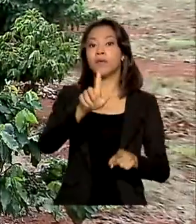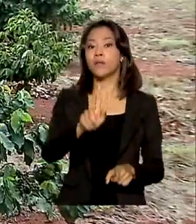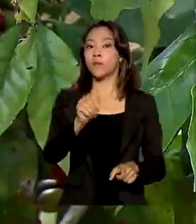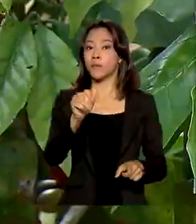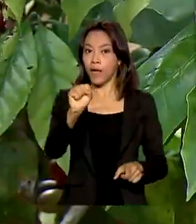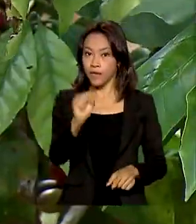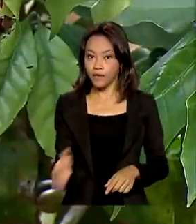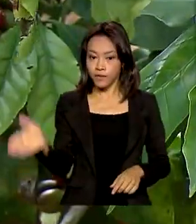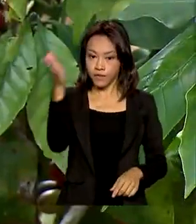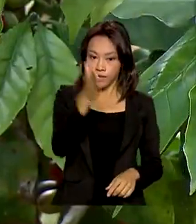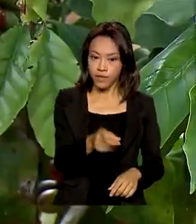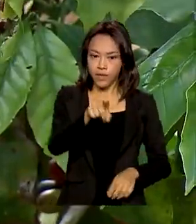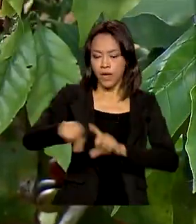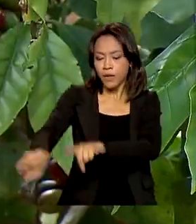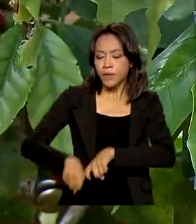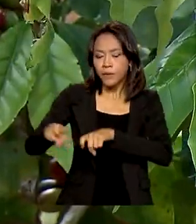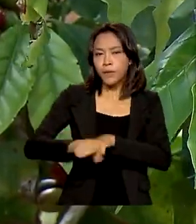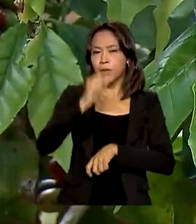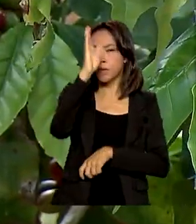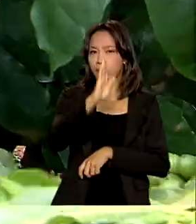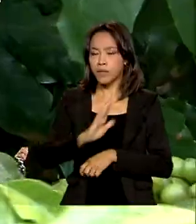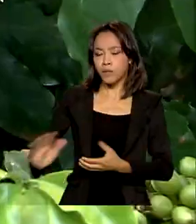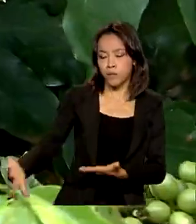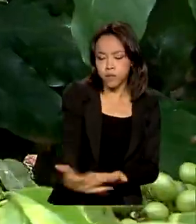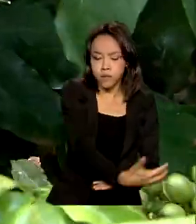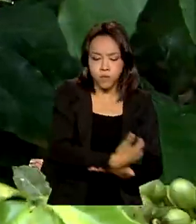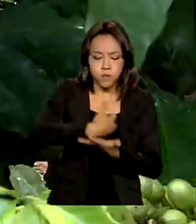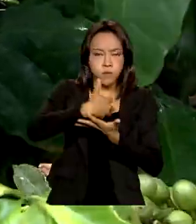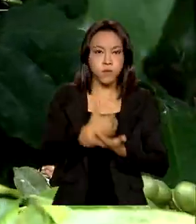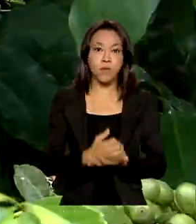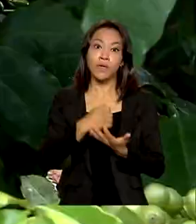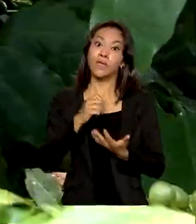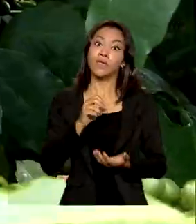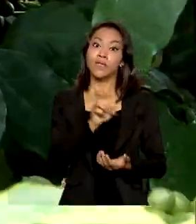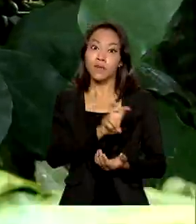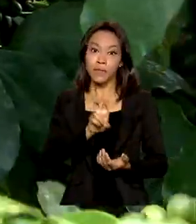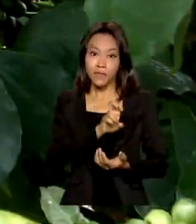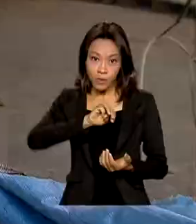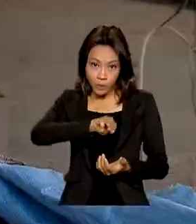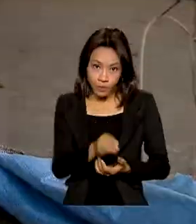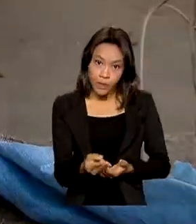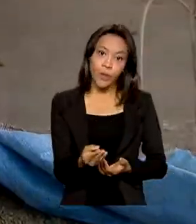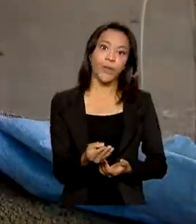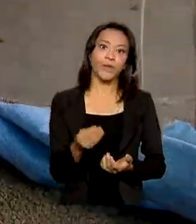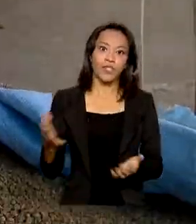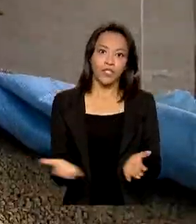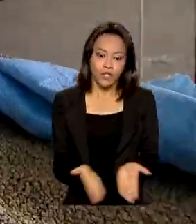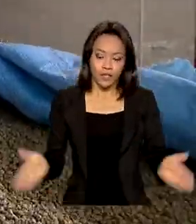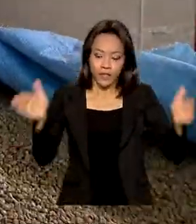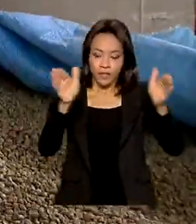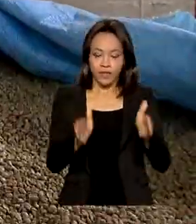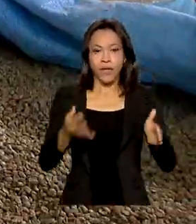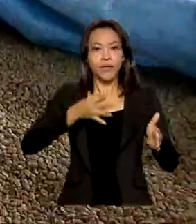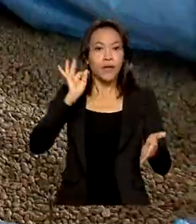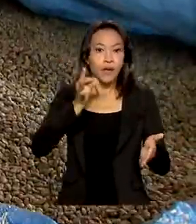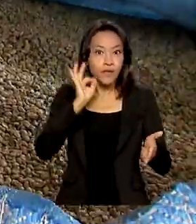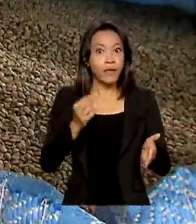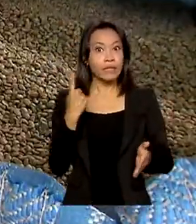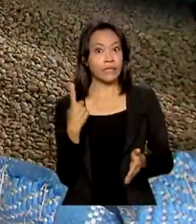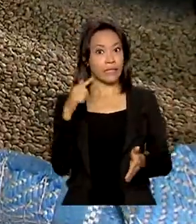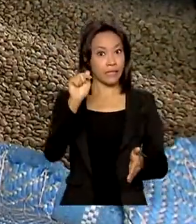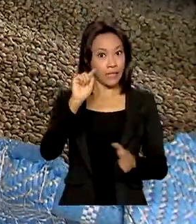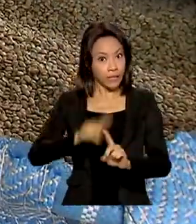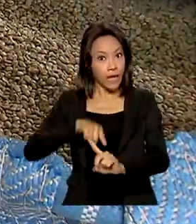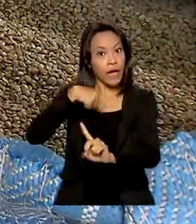Brasil deve colher mais de 55 milhões de sacas de café este ano. 17% a mais que na